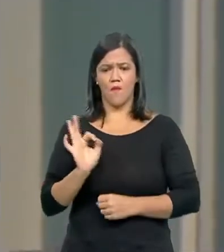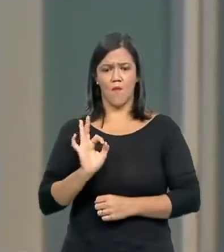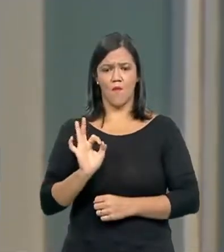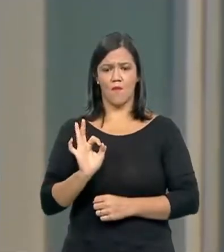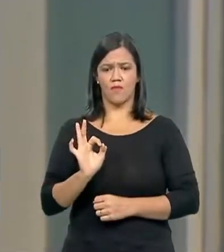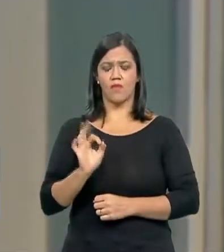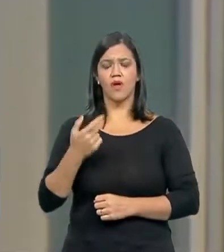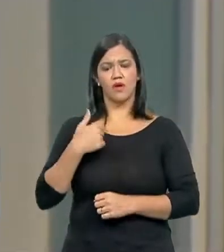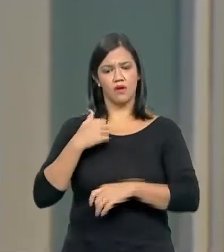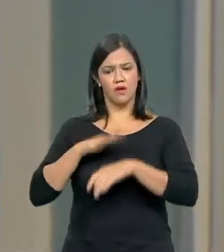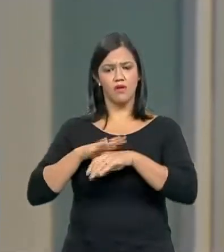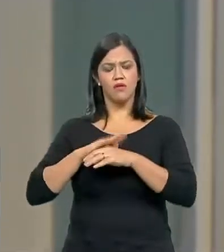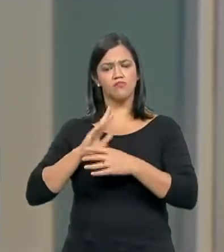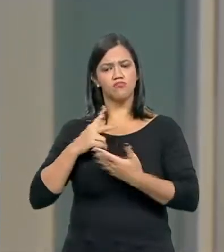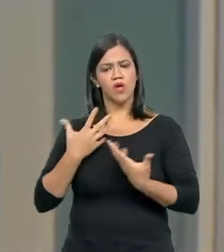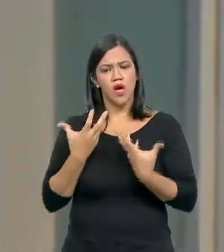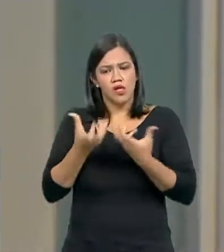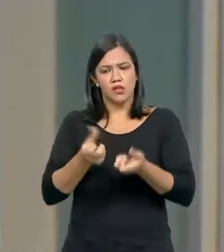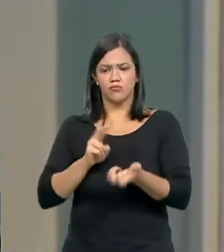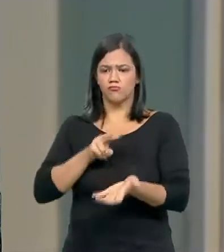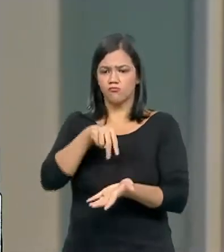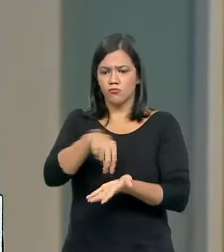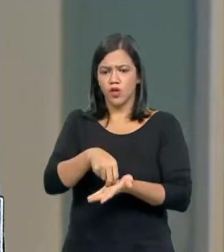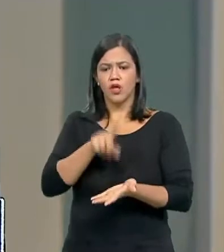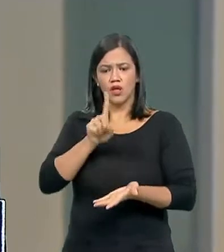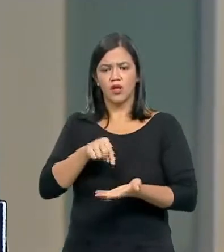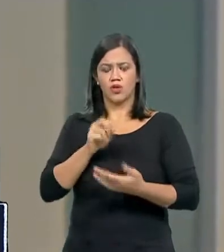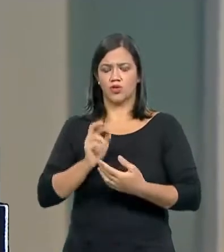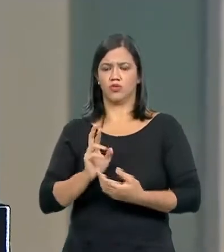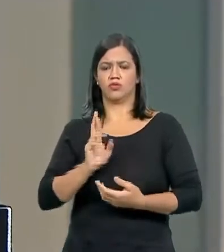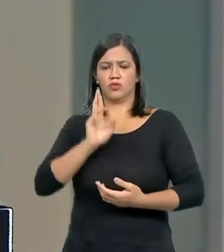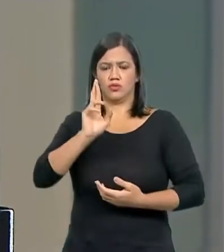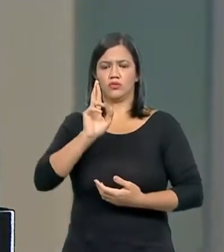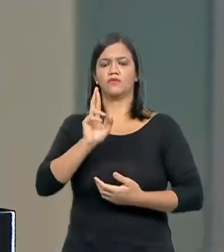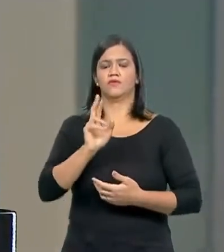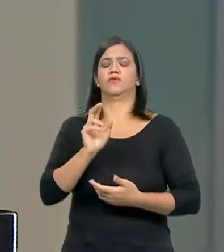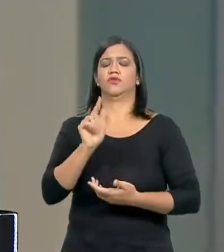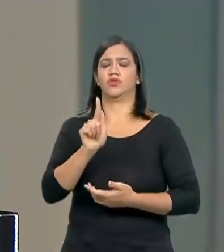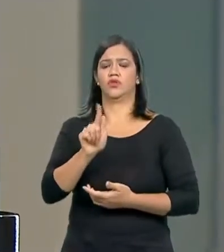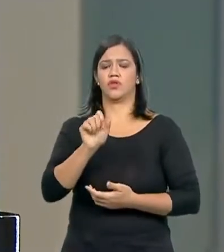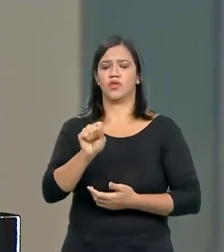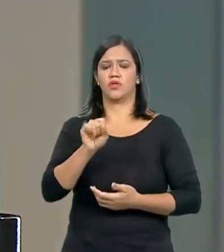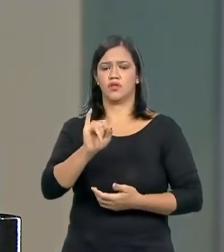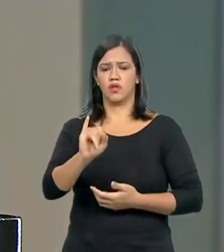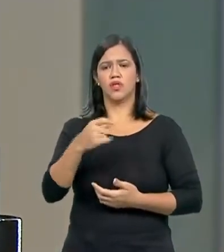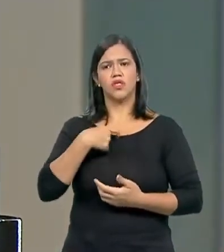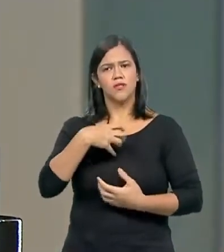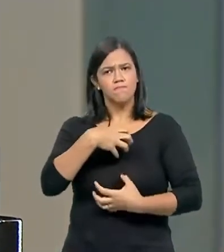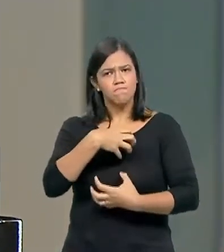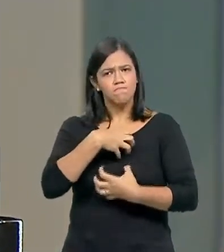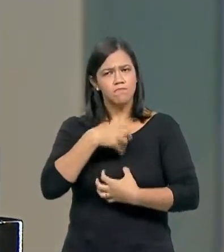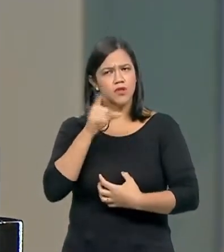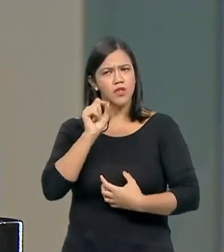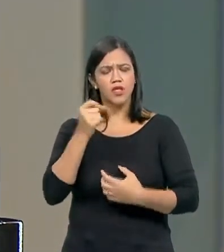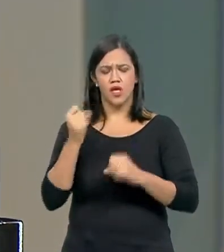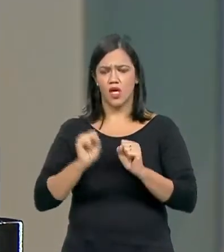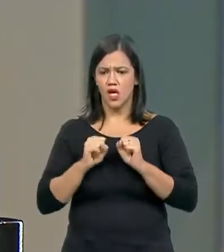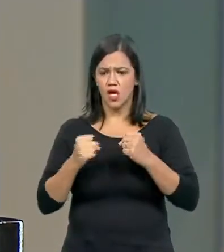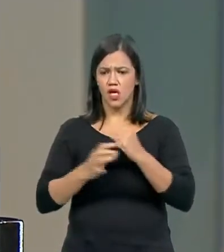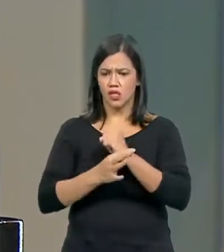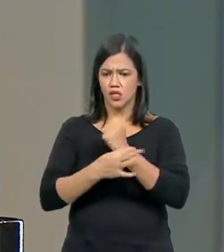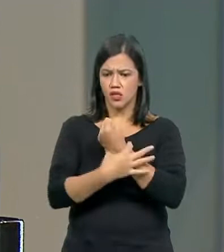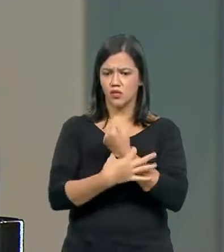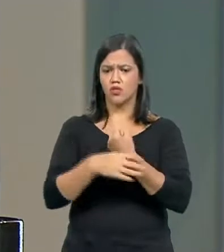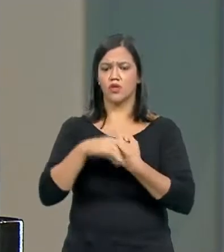propus, como ministro-chefe do Gabinete de Segurança Institucional, a colocar que sentia a segurança institucional ameaçada